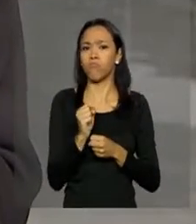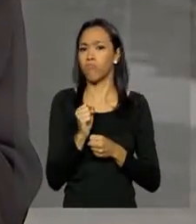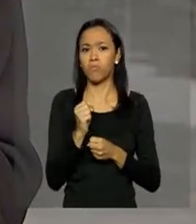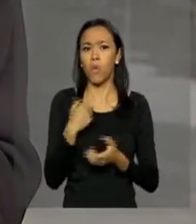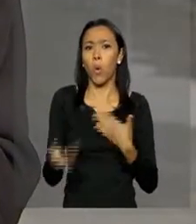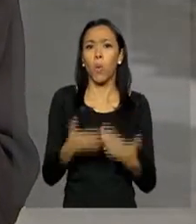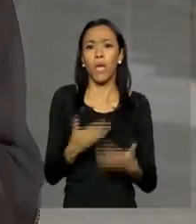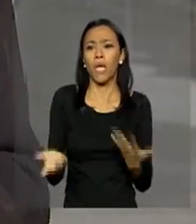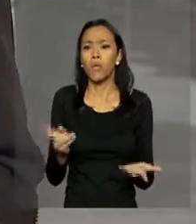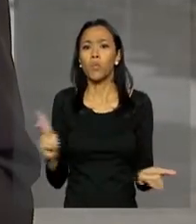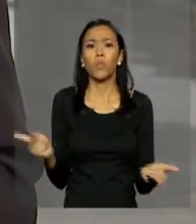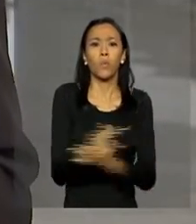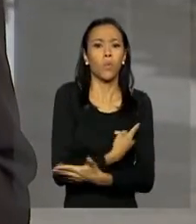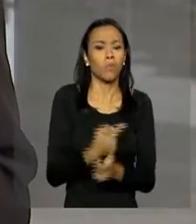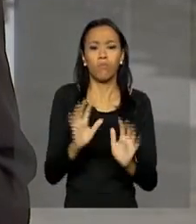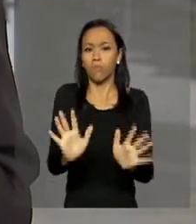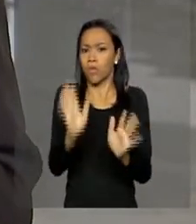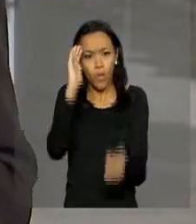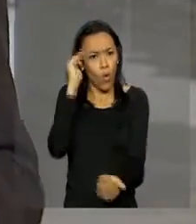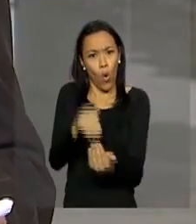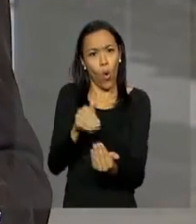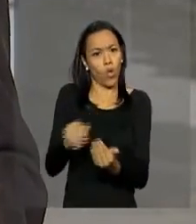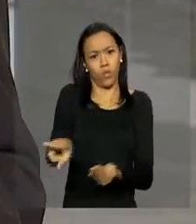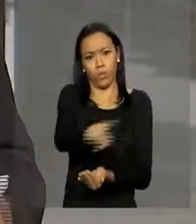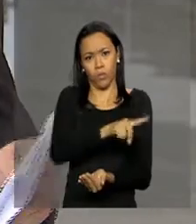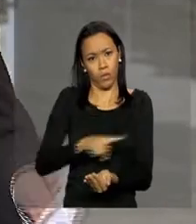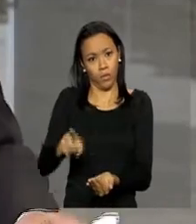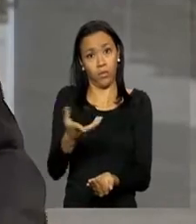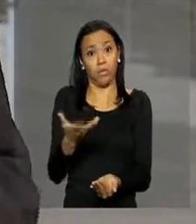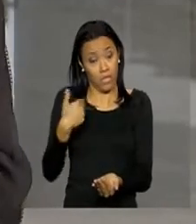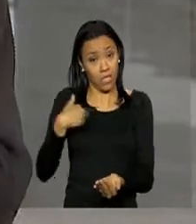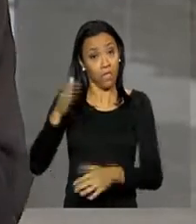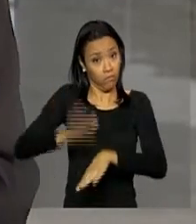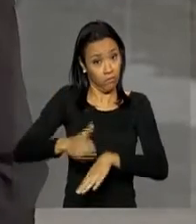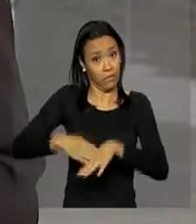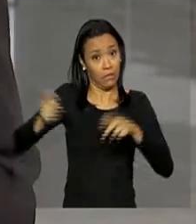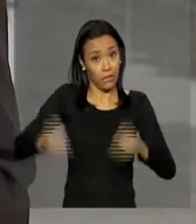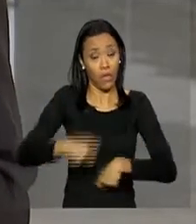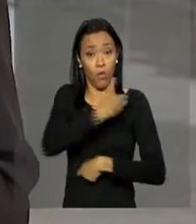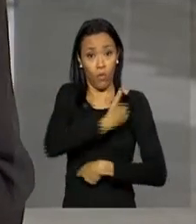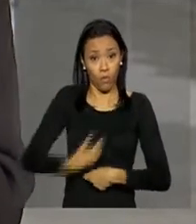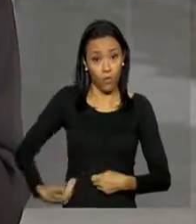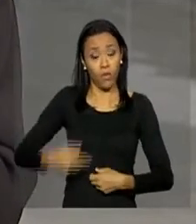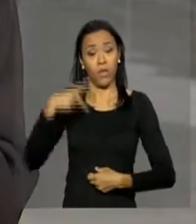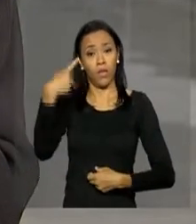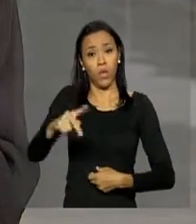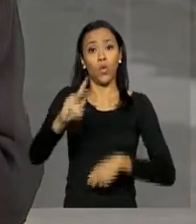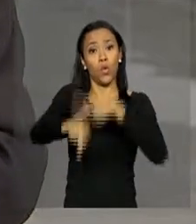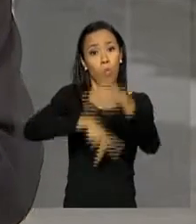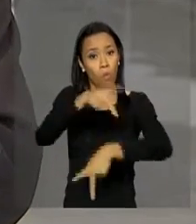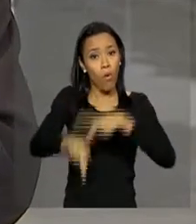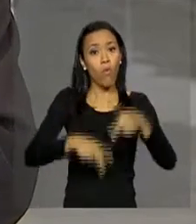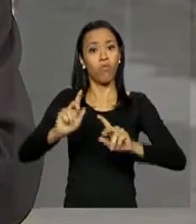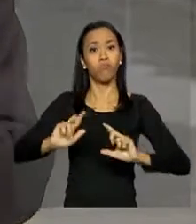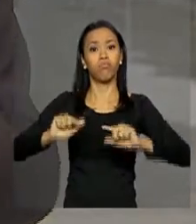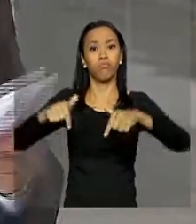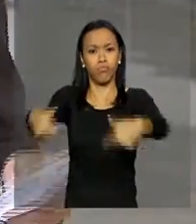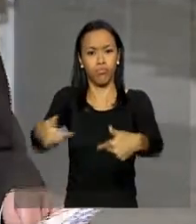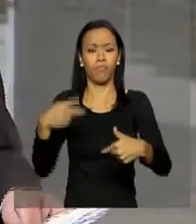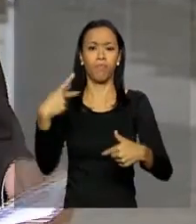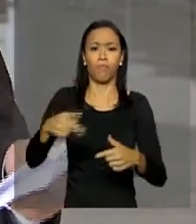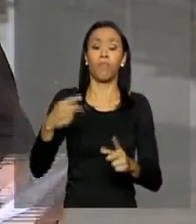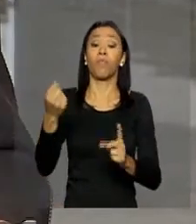motivação, e reafirma a sua crença na capacidade do governo e do povo iraquiano de, com o apoio